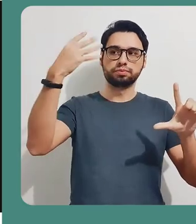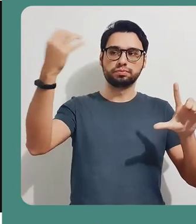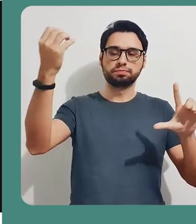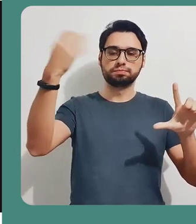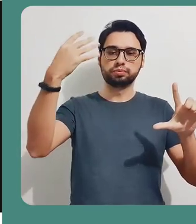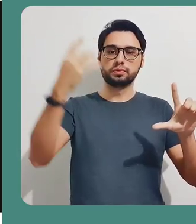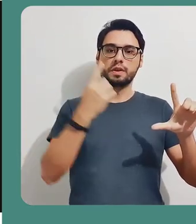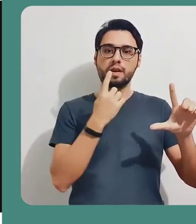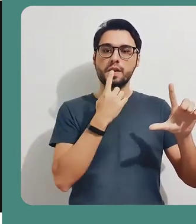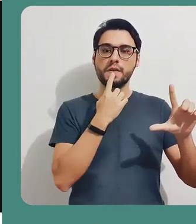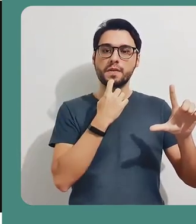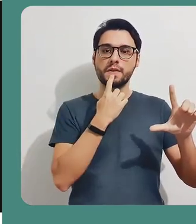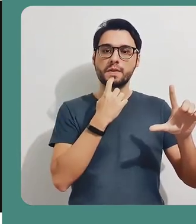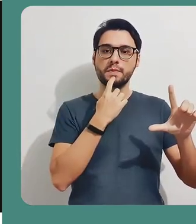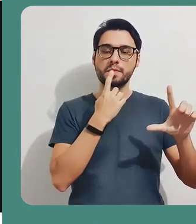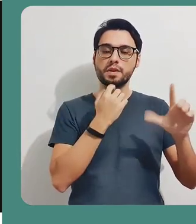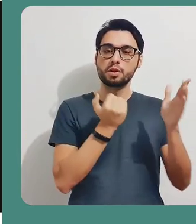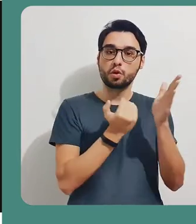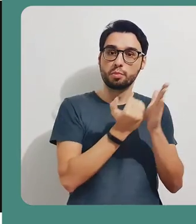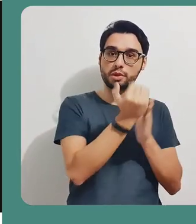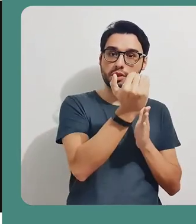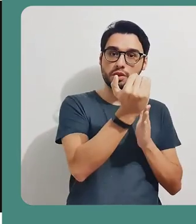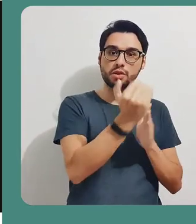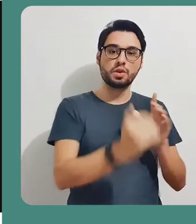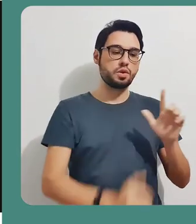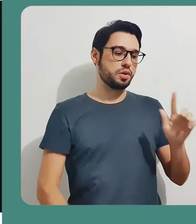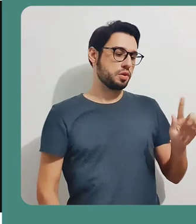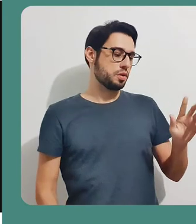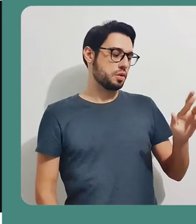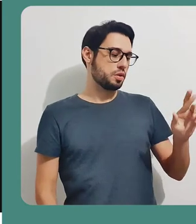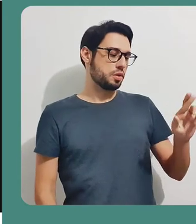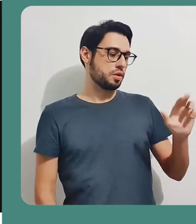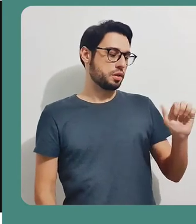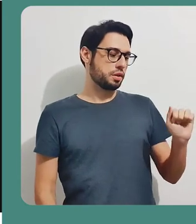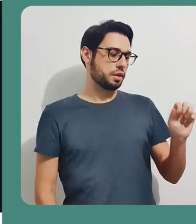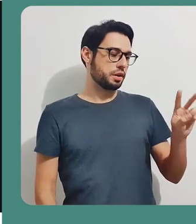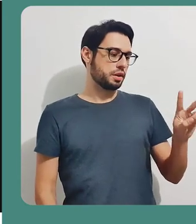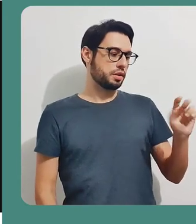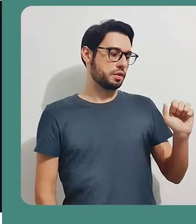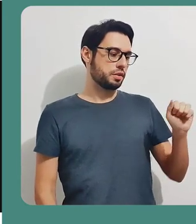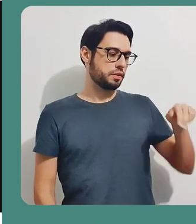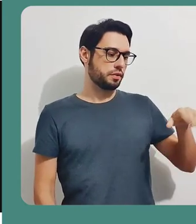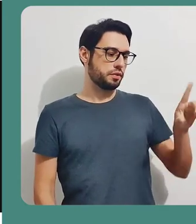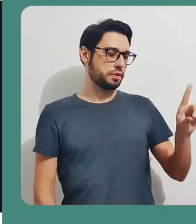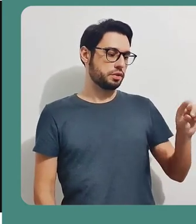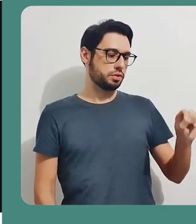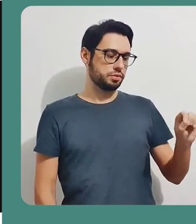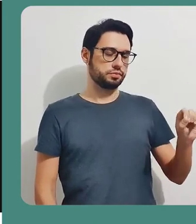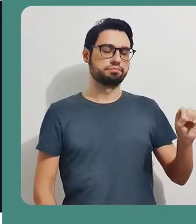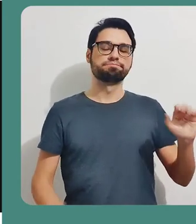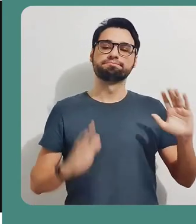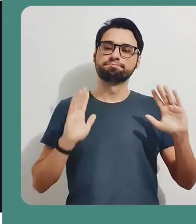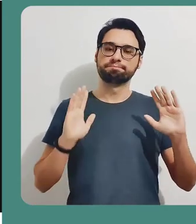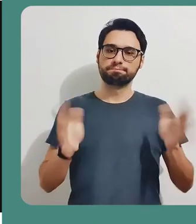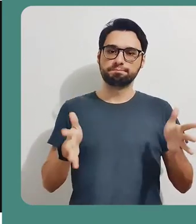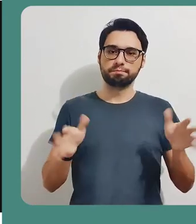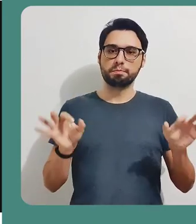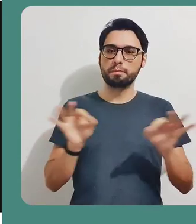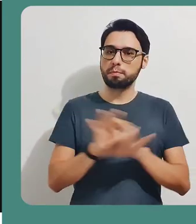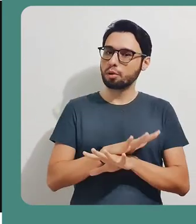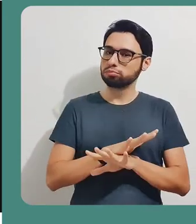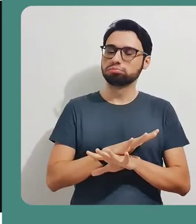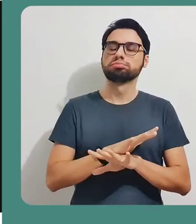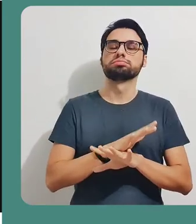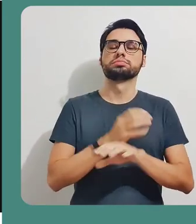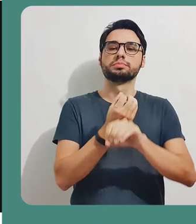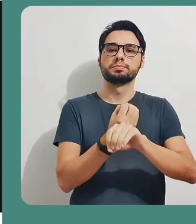E vai vir uma mensagem no canto superior esquerdo quando a gravação estiver iniciada. Pronto. A partir